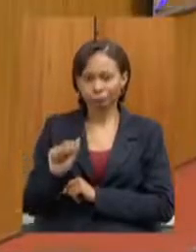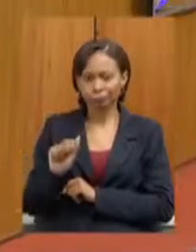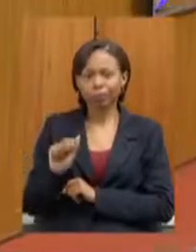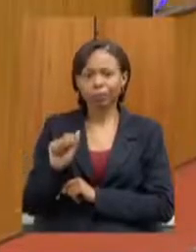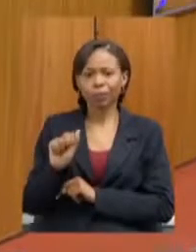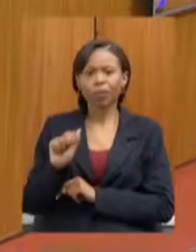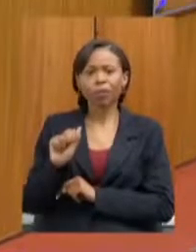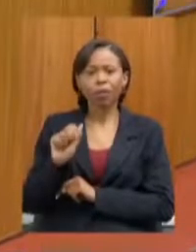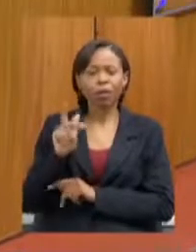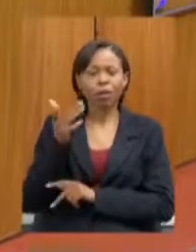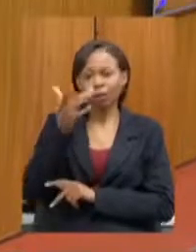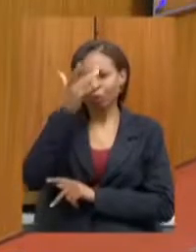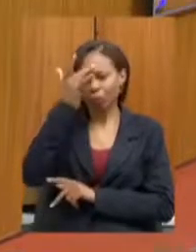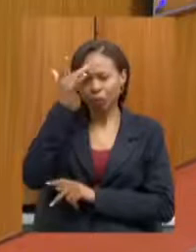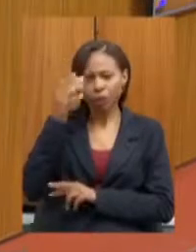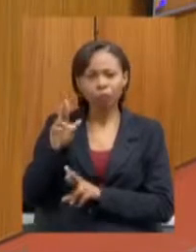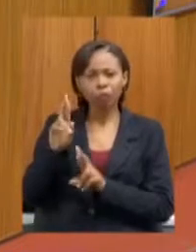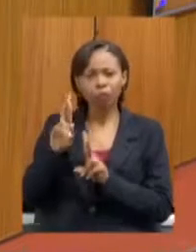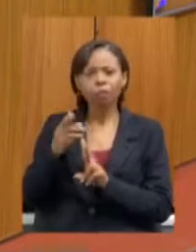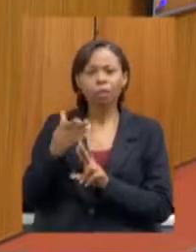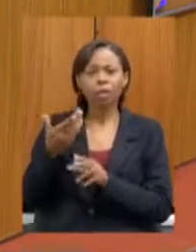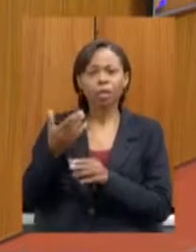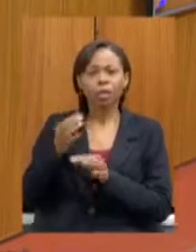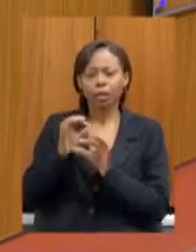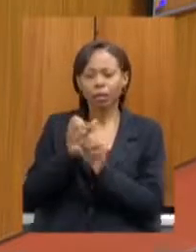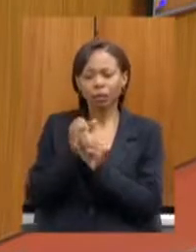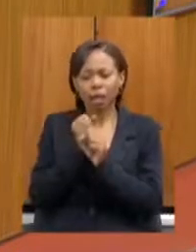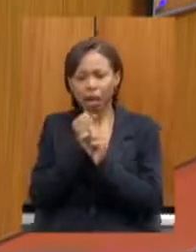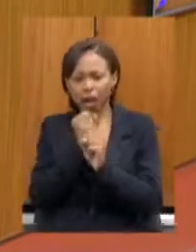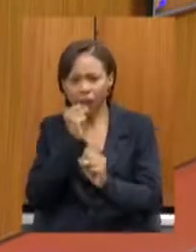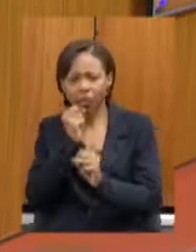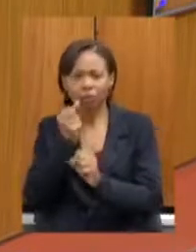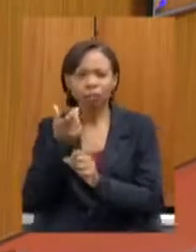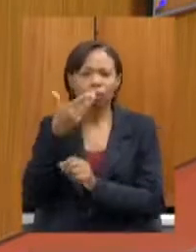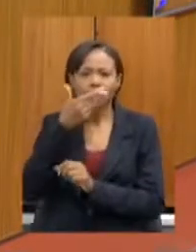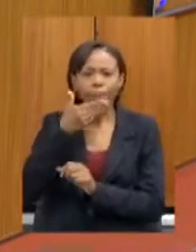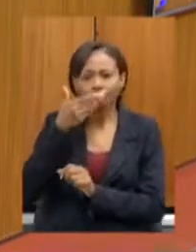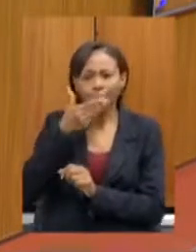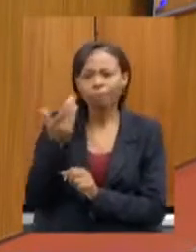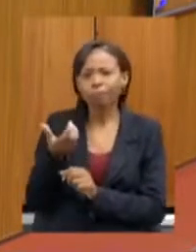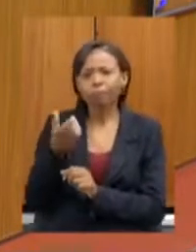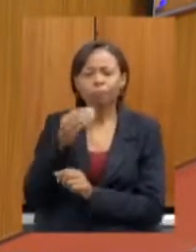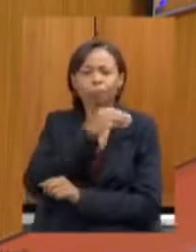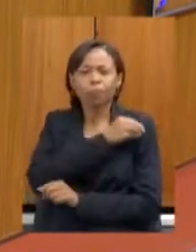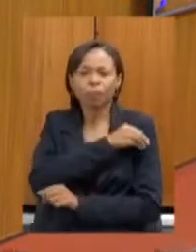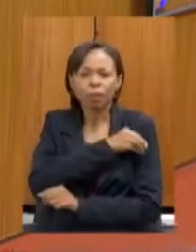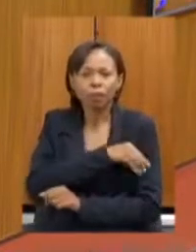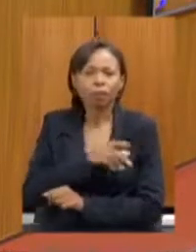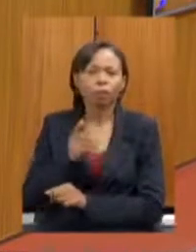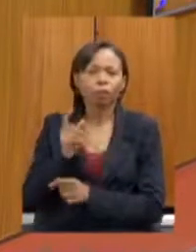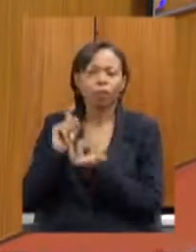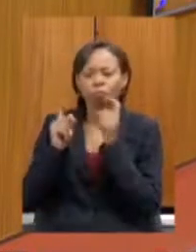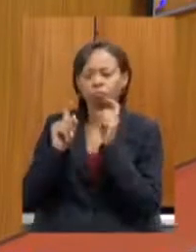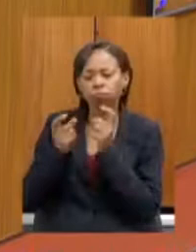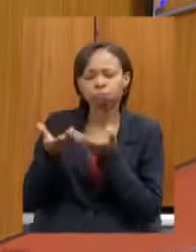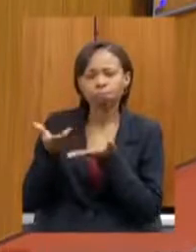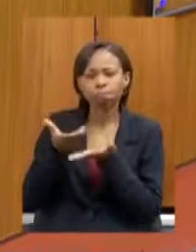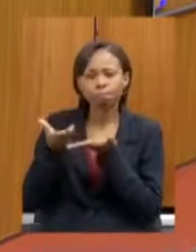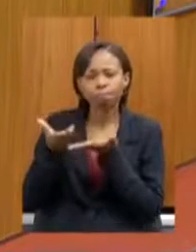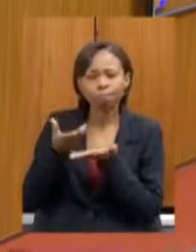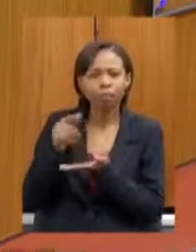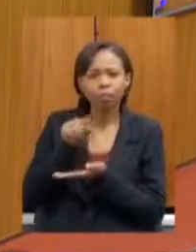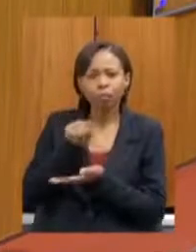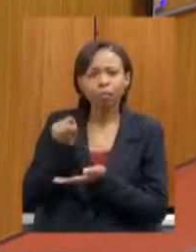álcool, do açúcar. E eles, Ponte Nova, um entroncamento importante. E,